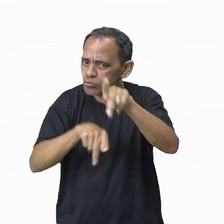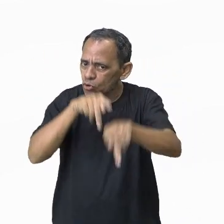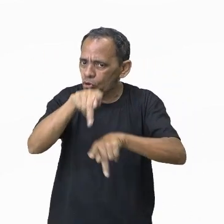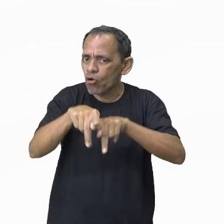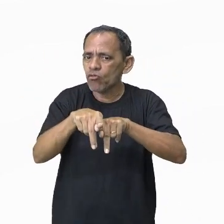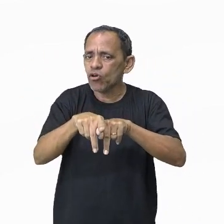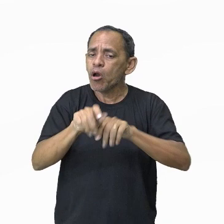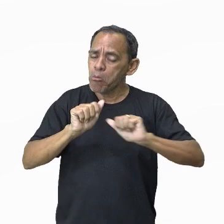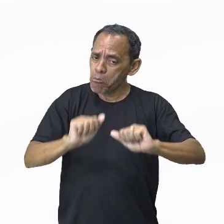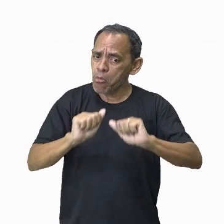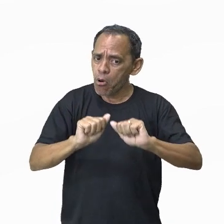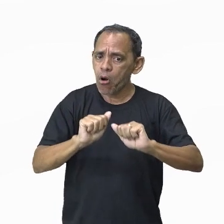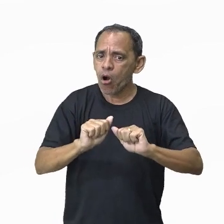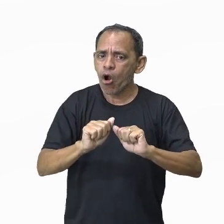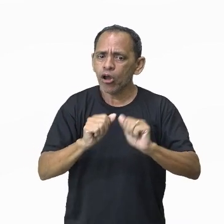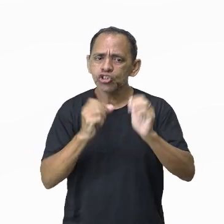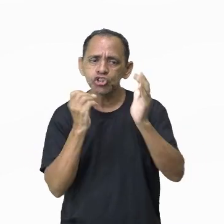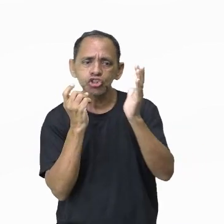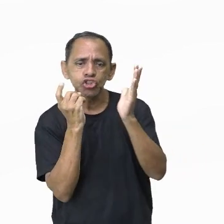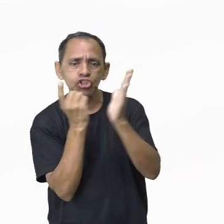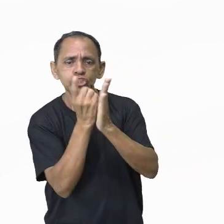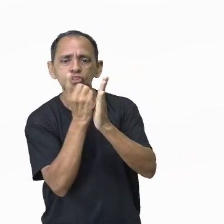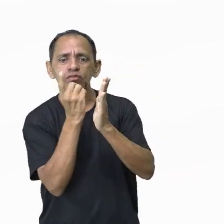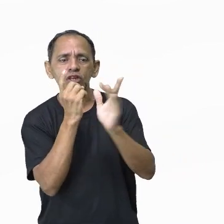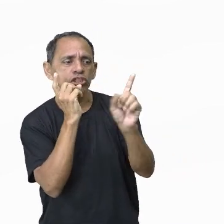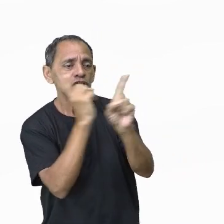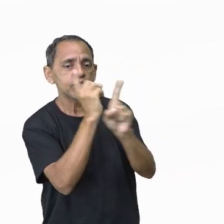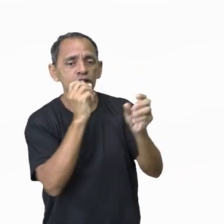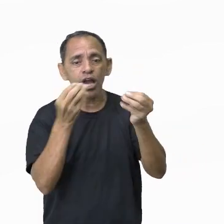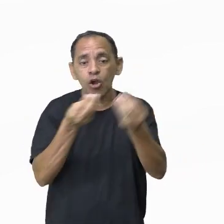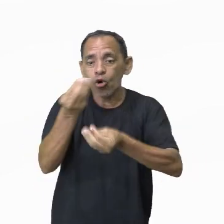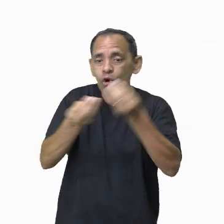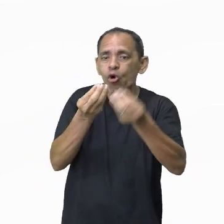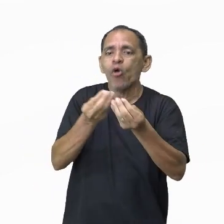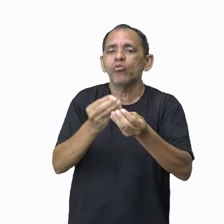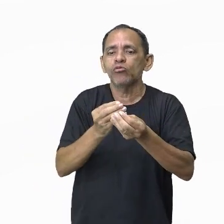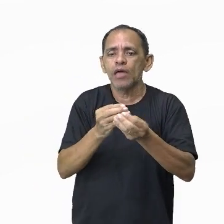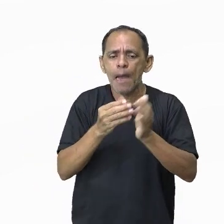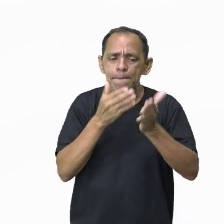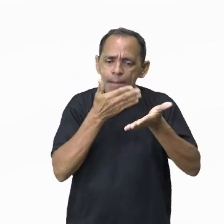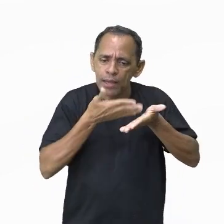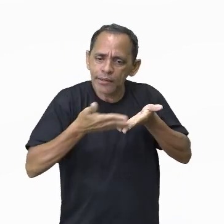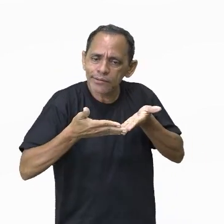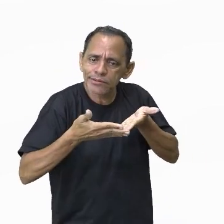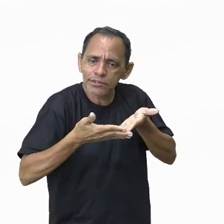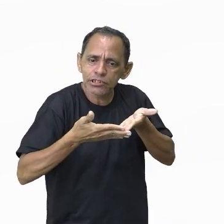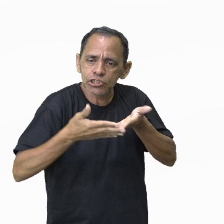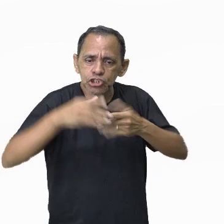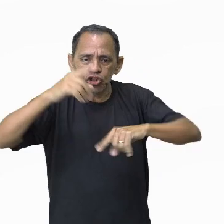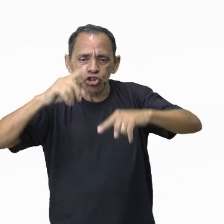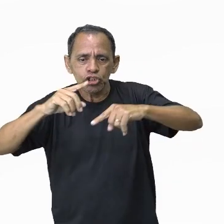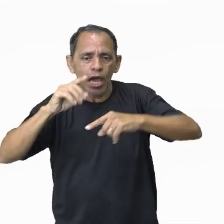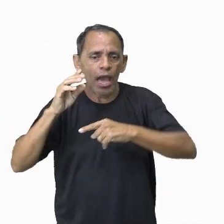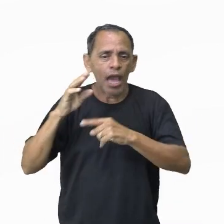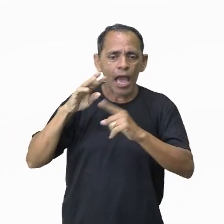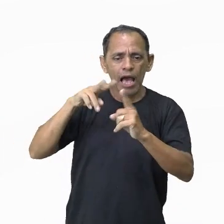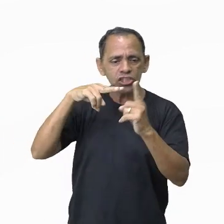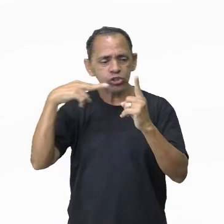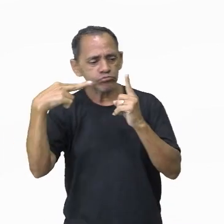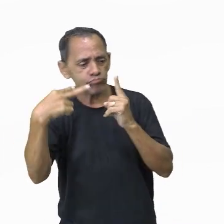Eles podem ser identificados a partir de elementos concretos e materiais, ou seja, aspectos que são